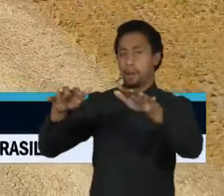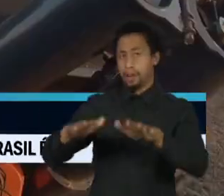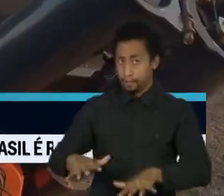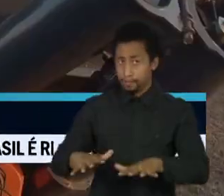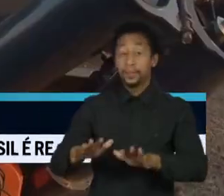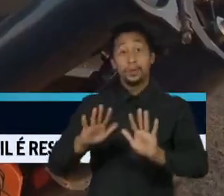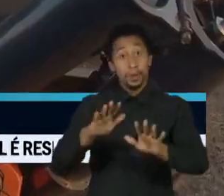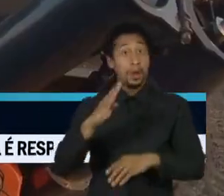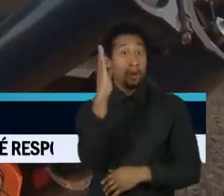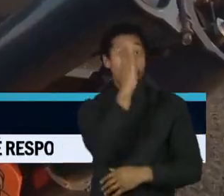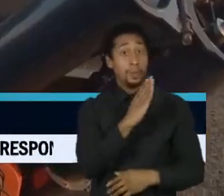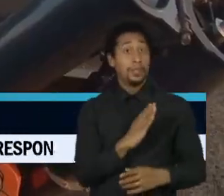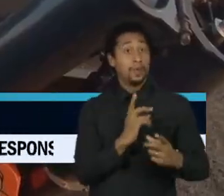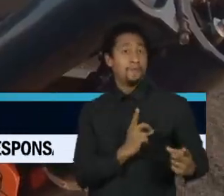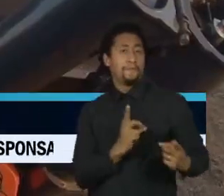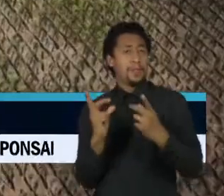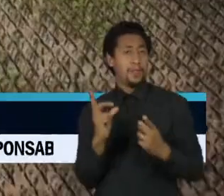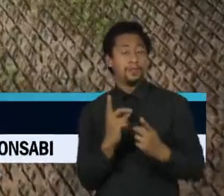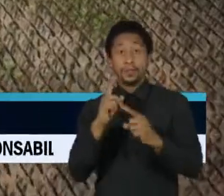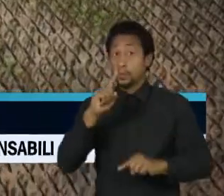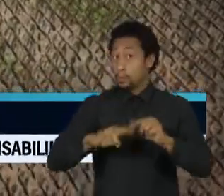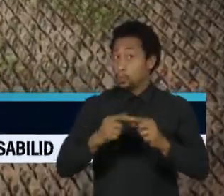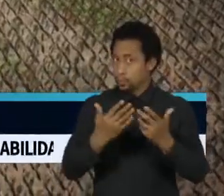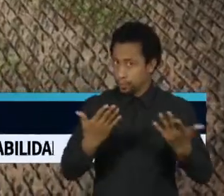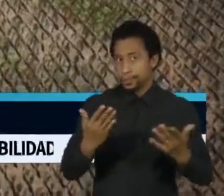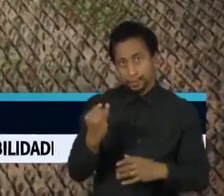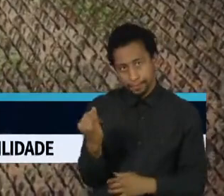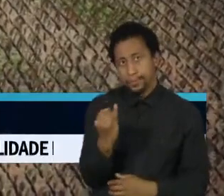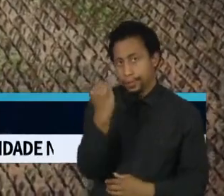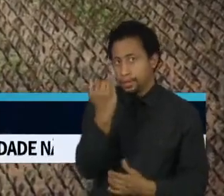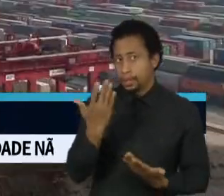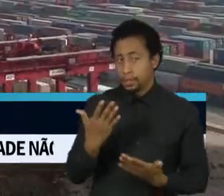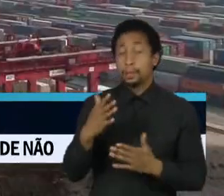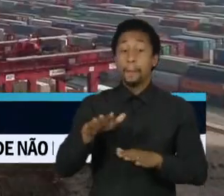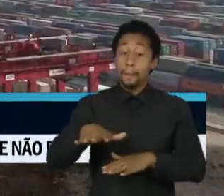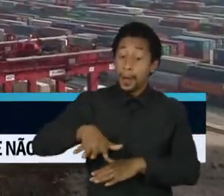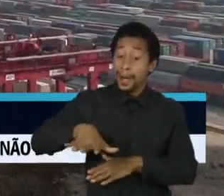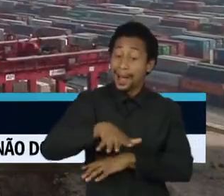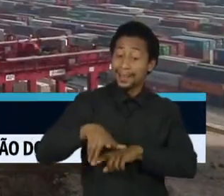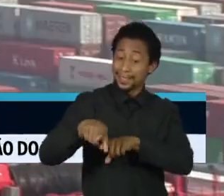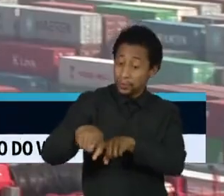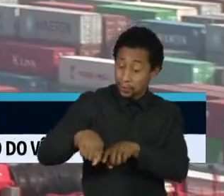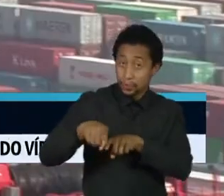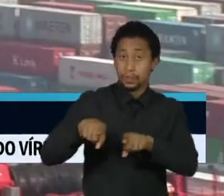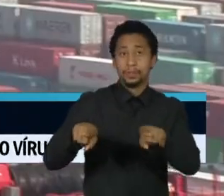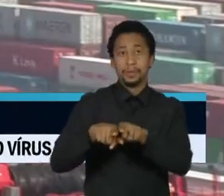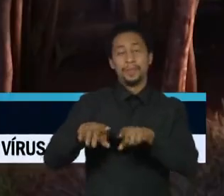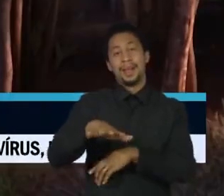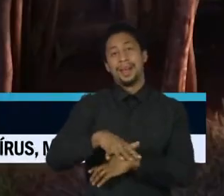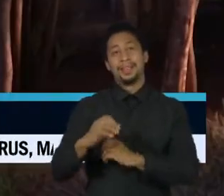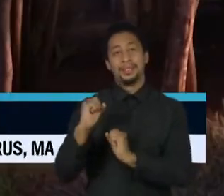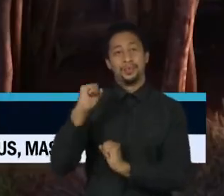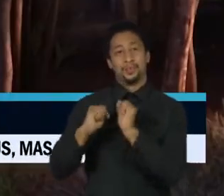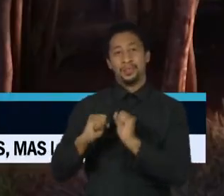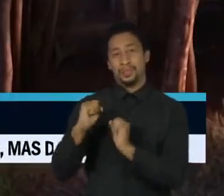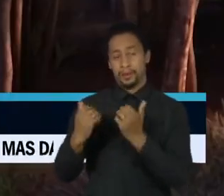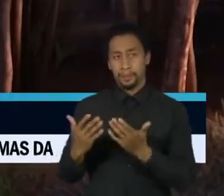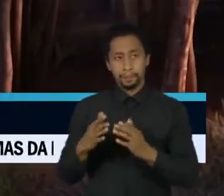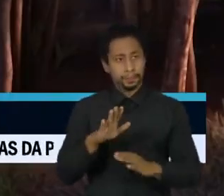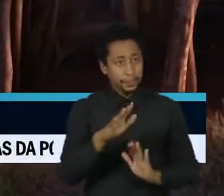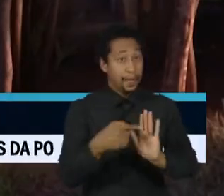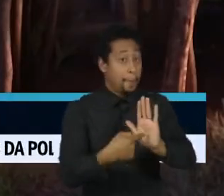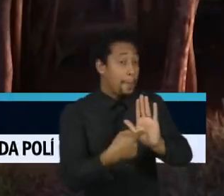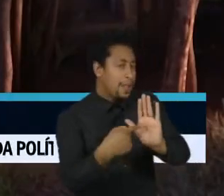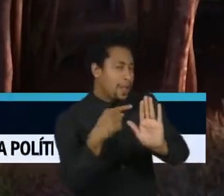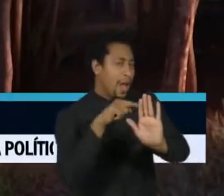importador de itens importantes, não só para a agricultura, mas para o setor industrial como um todo. A metáfora